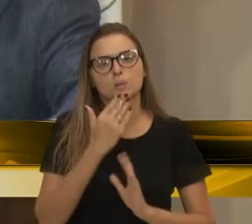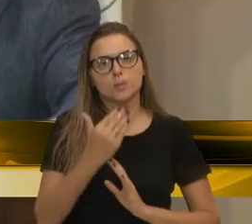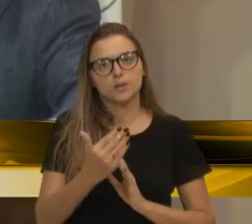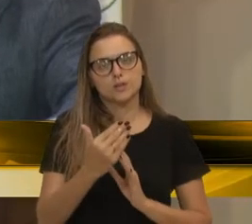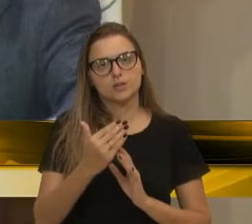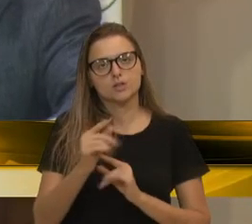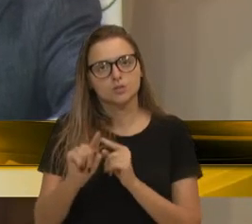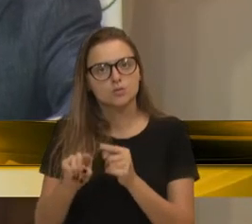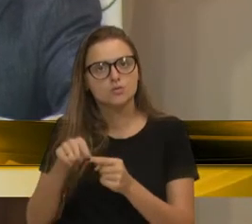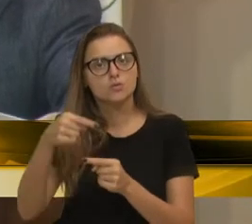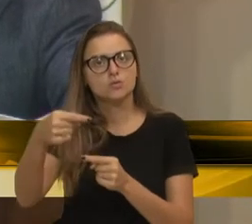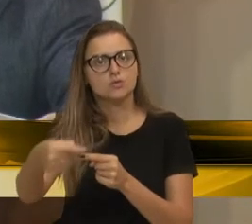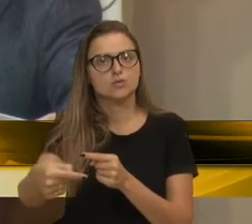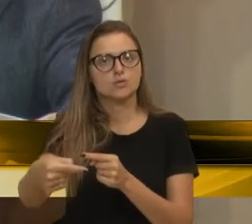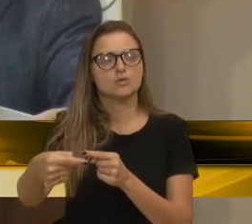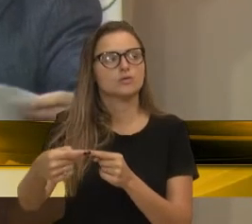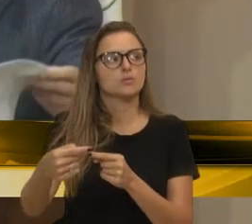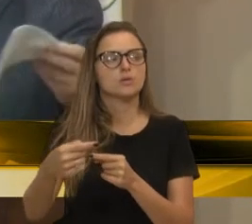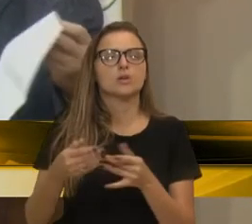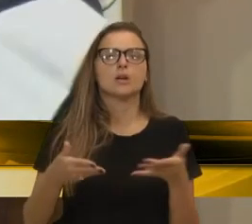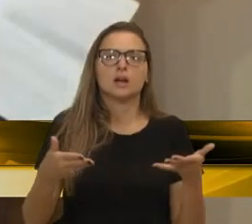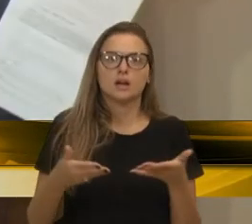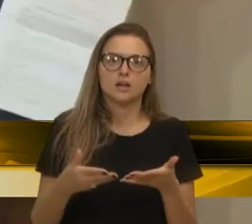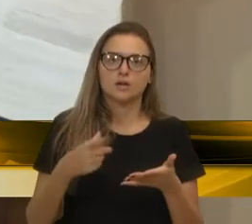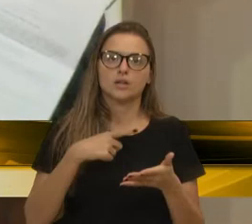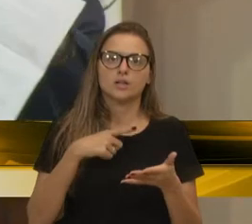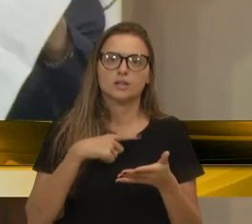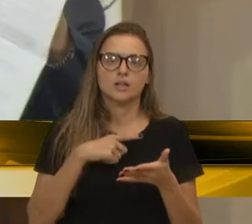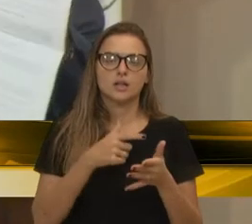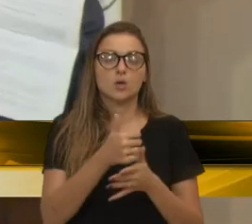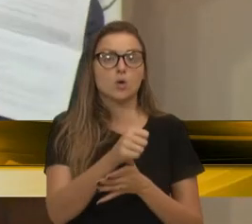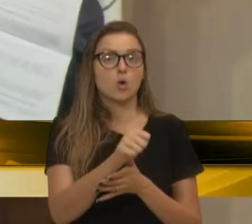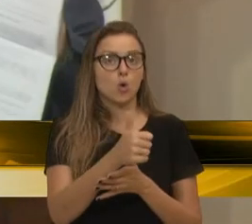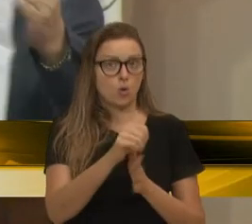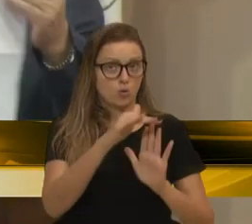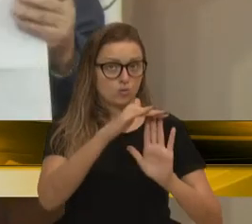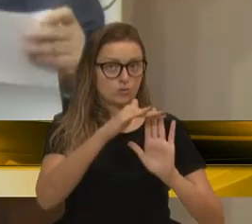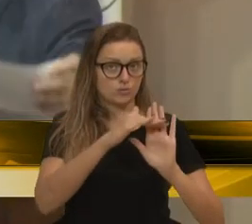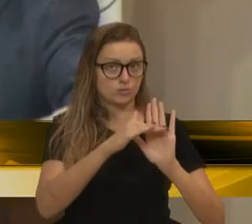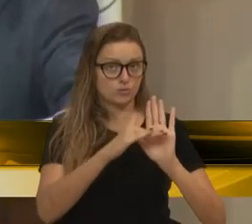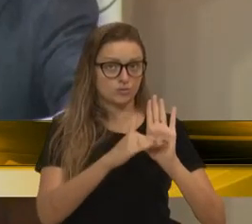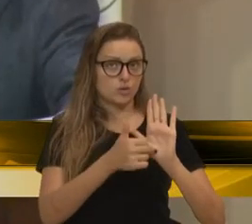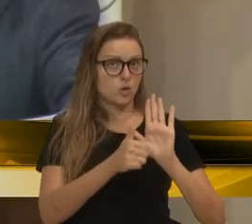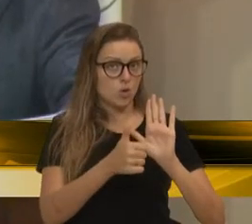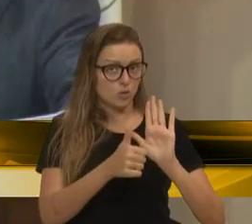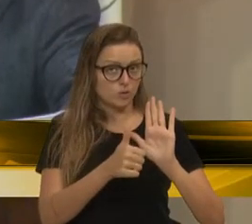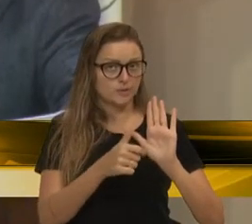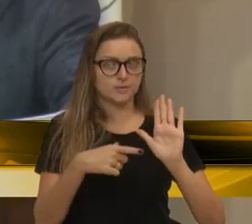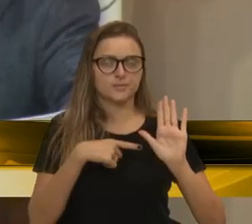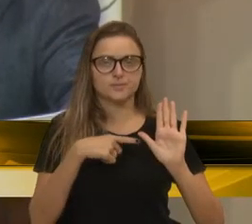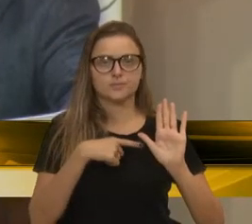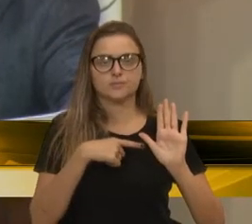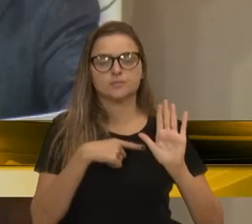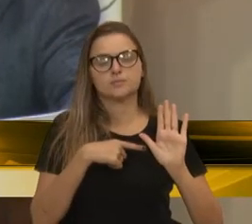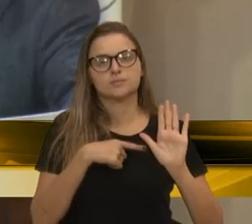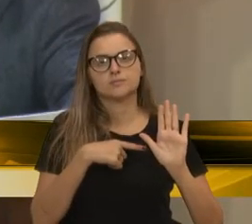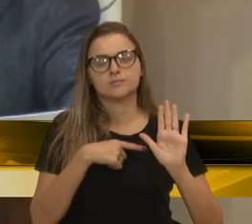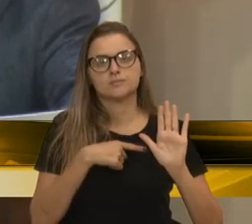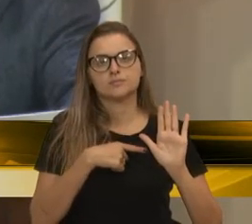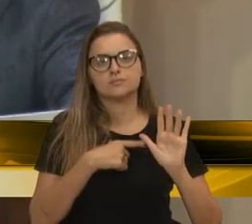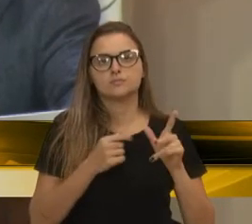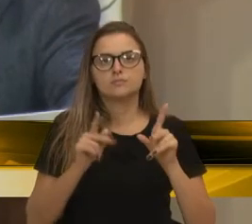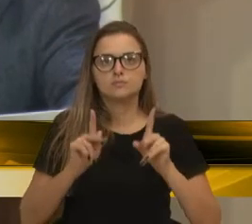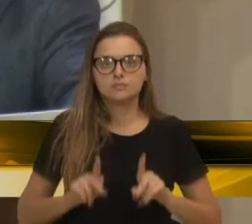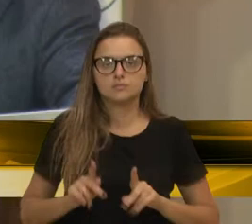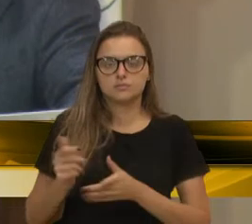solicitei, estão aí uma análise dos 11 itens, né? Aonde o pessoal